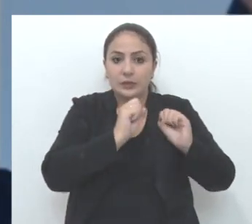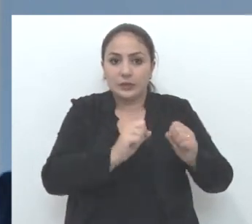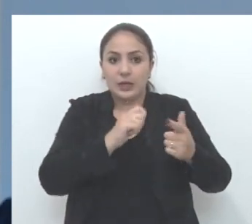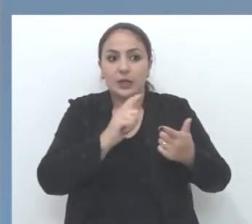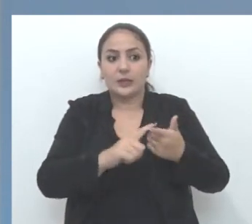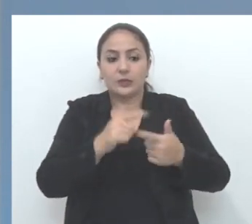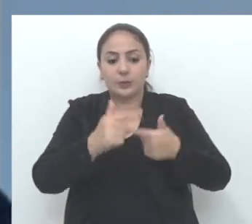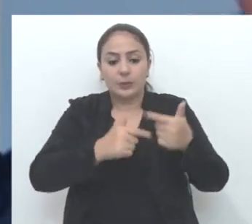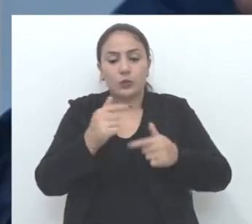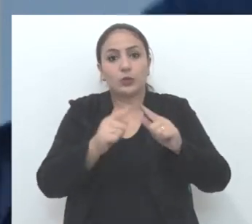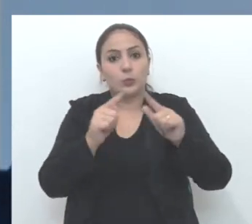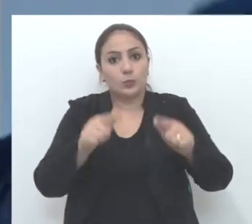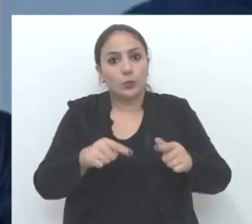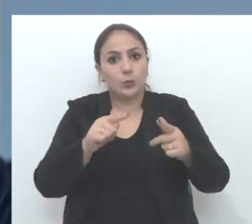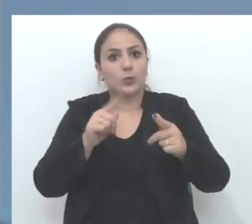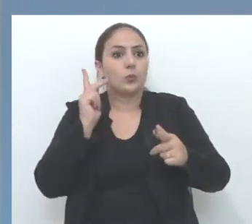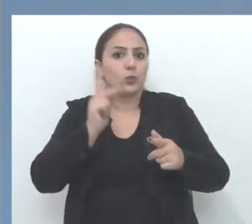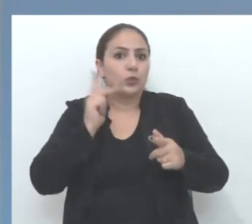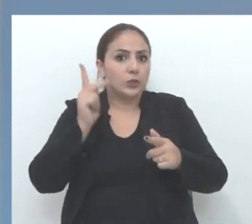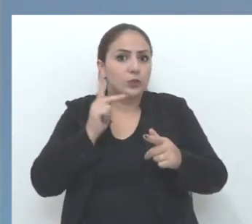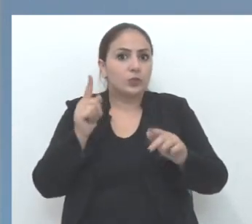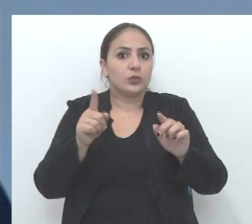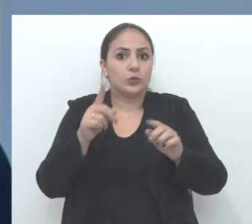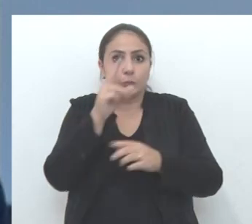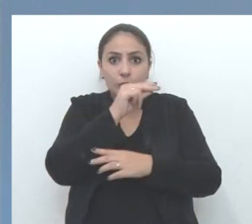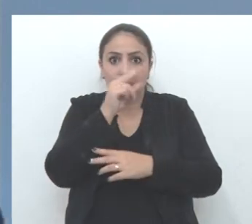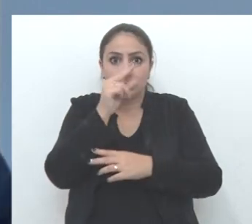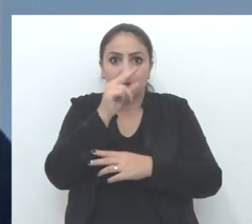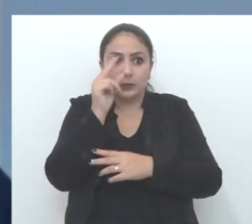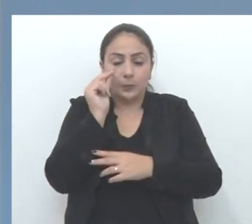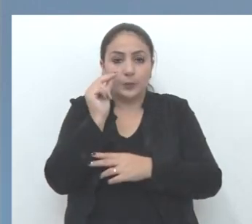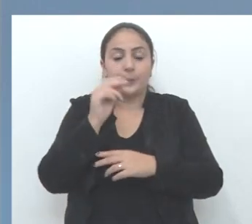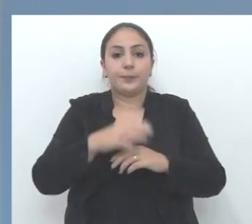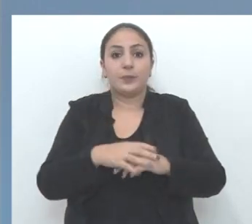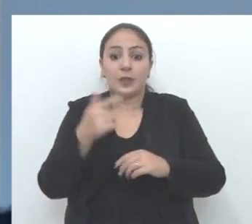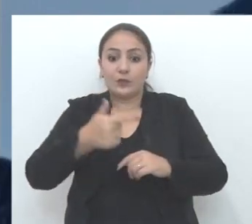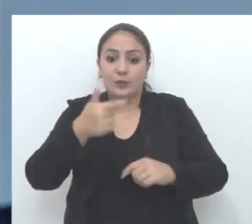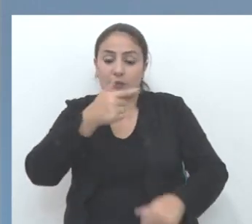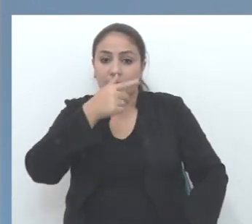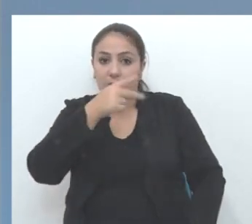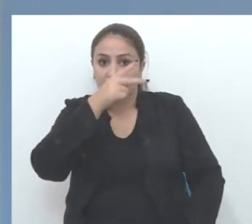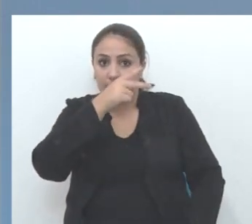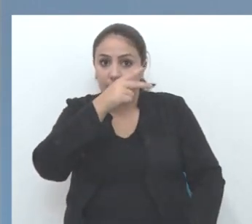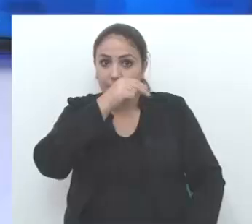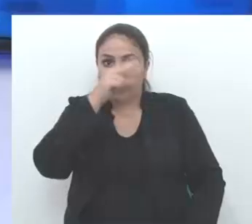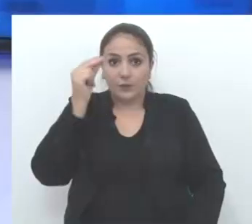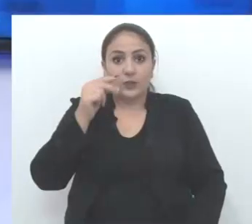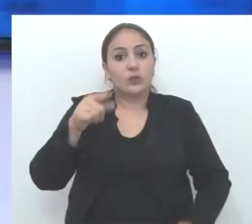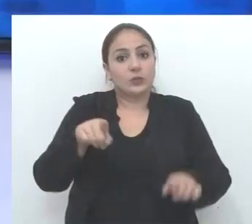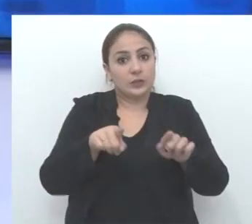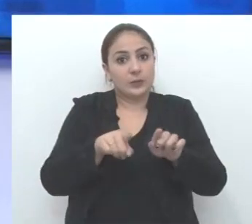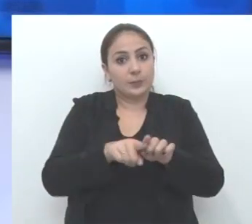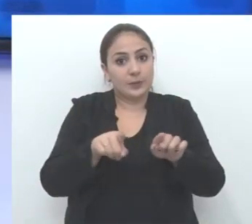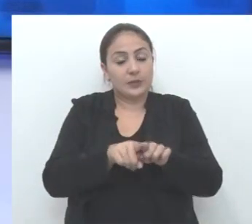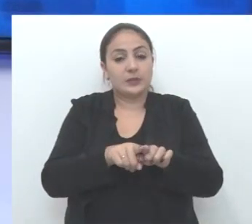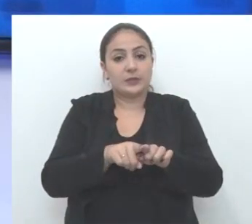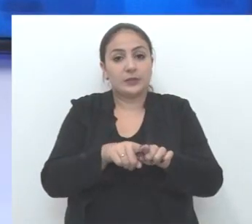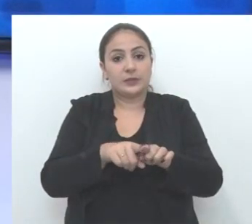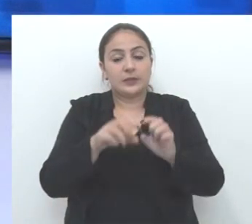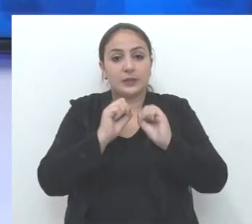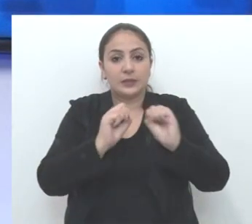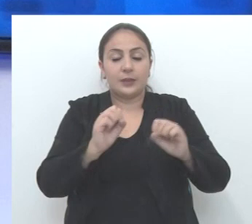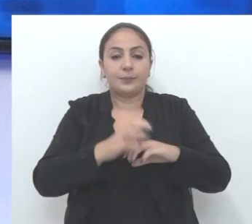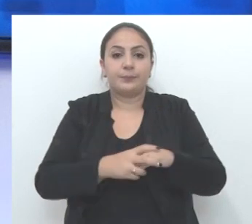secretários, agentes públicos e políticos do executivo municipal. Prefeito, vice-prefeito e secretários. O índice ficou